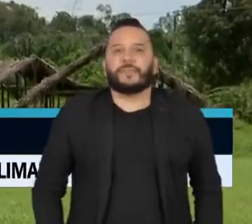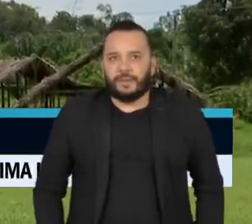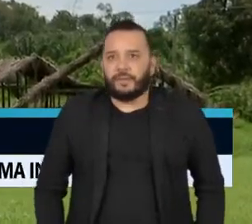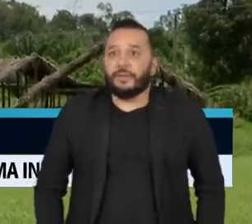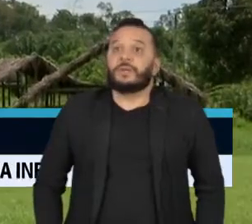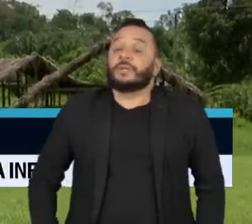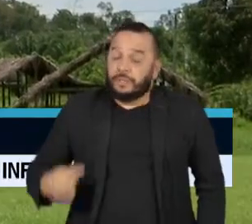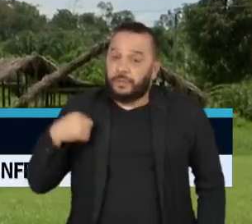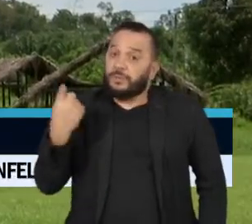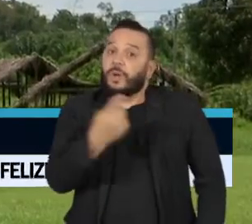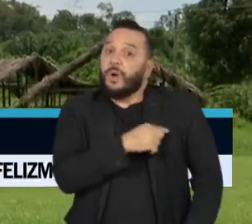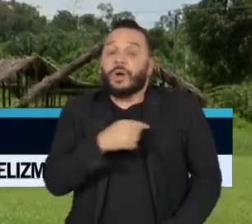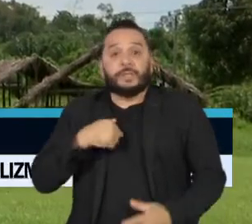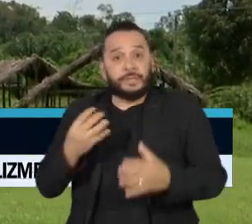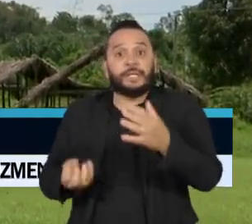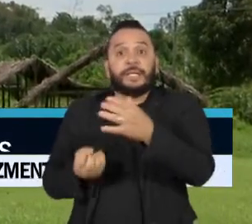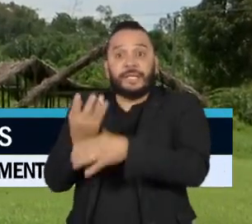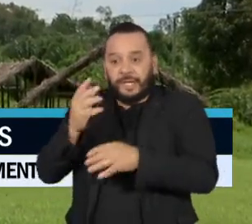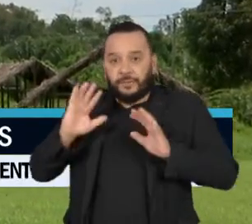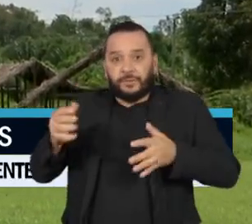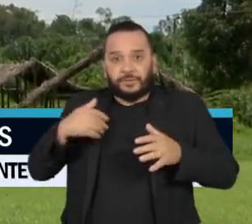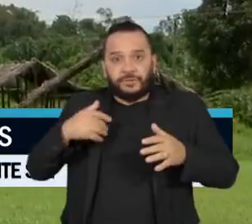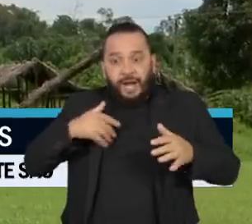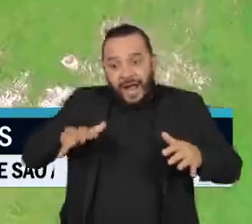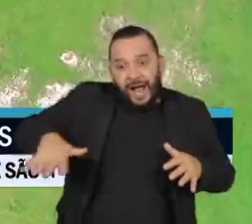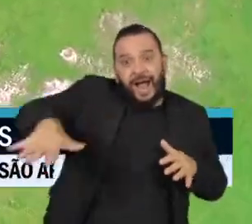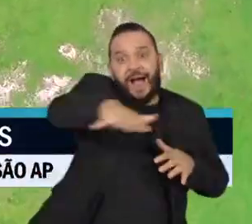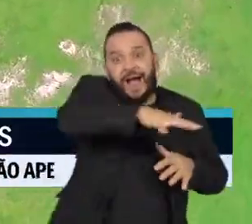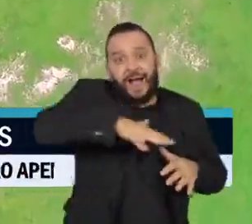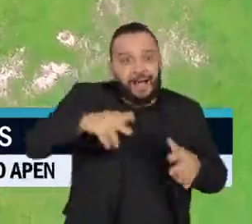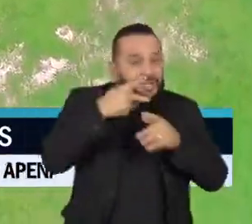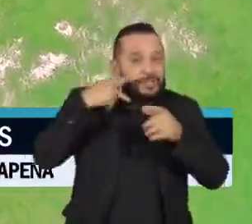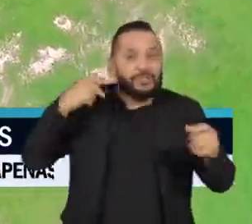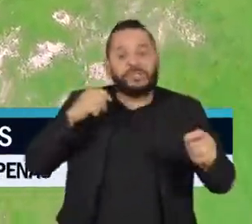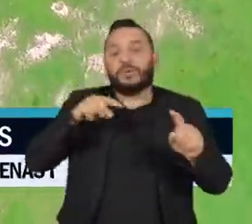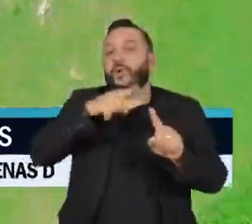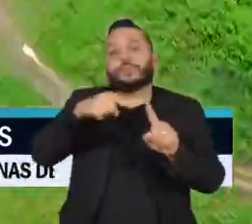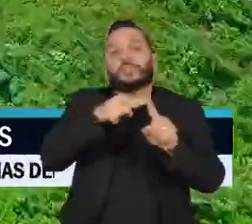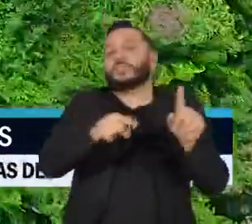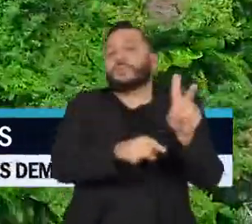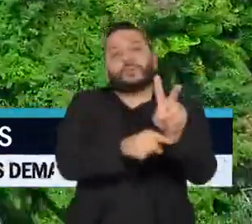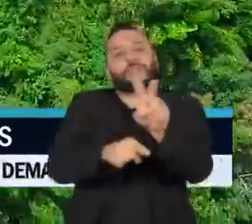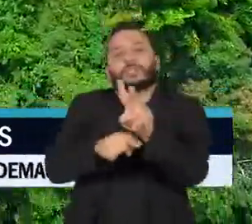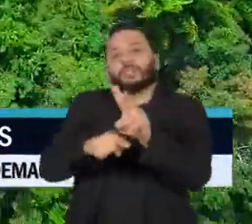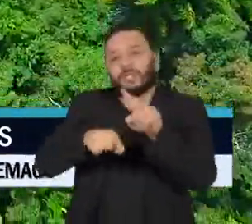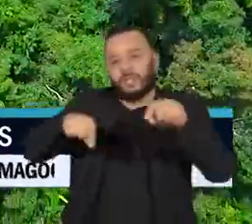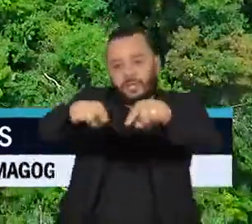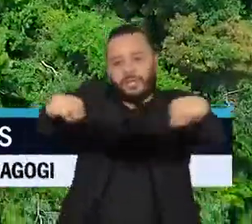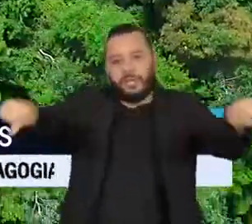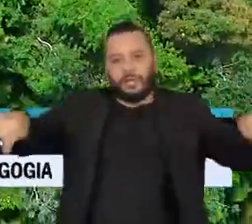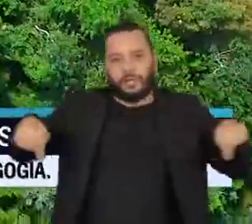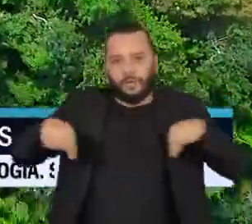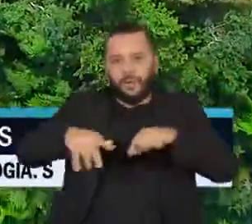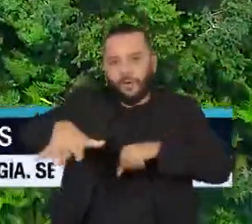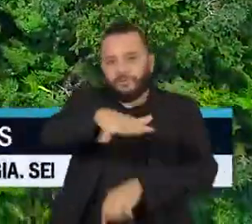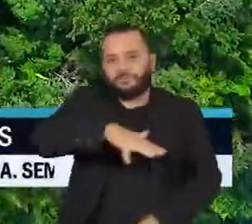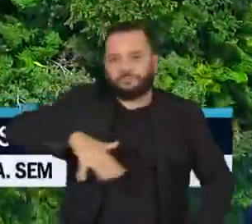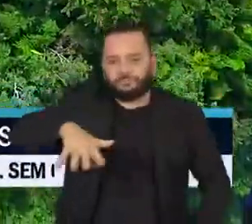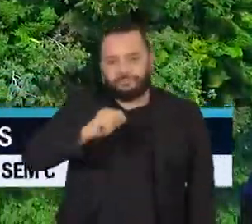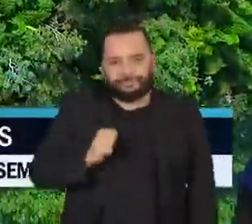criadas justo nos limites da terra indígena com o fim de proteger o território. De estar mais